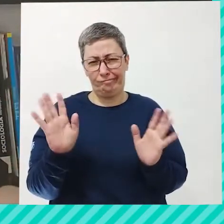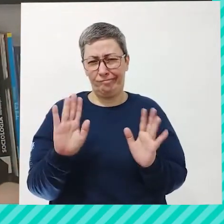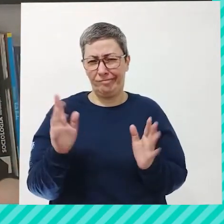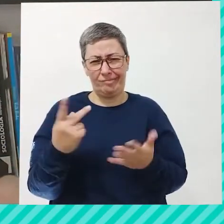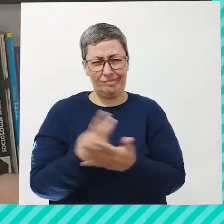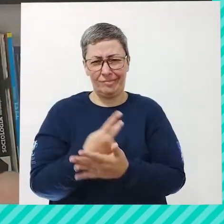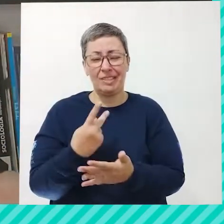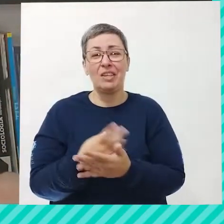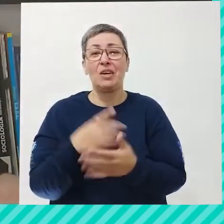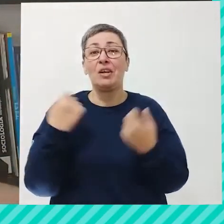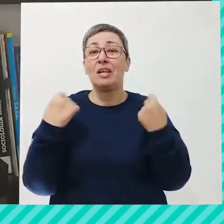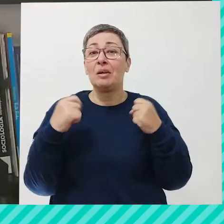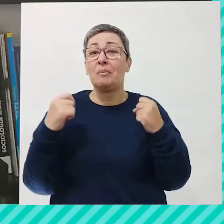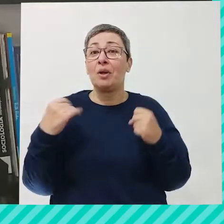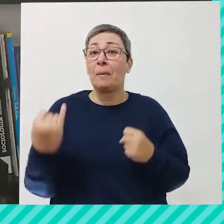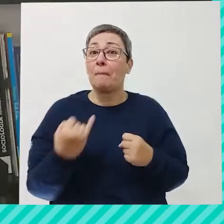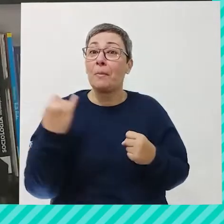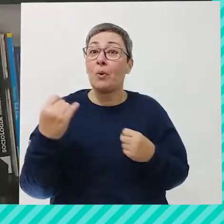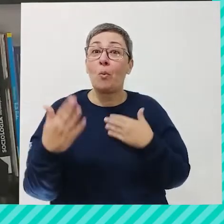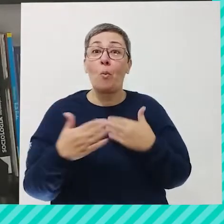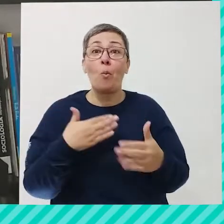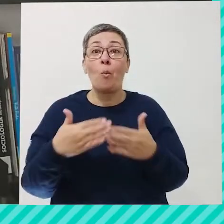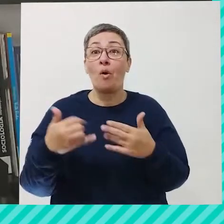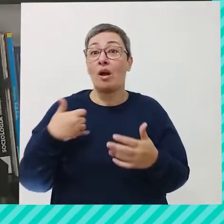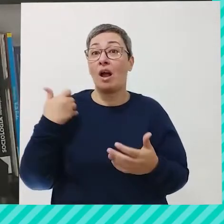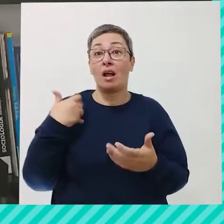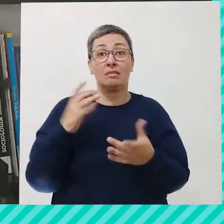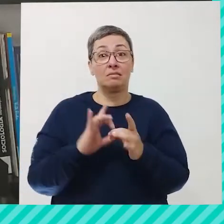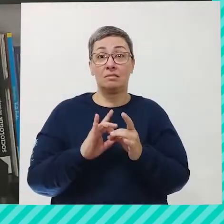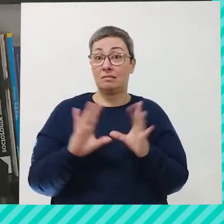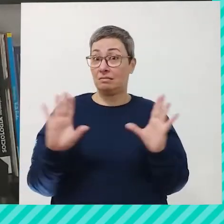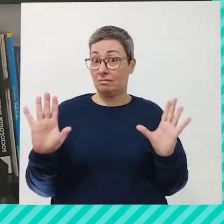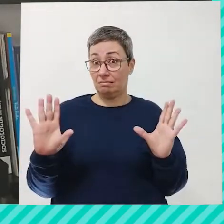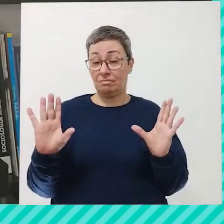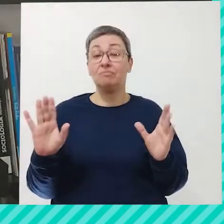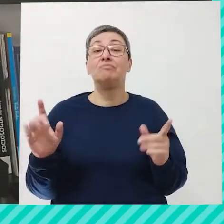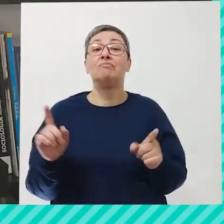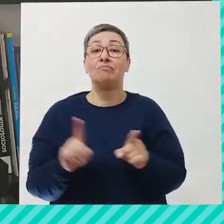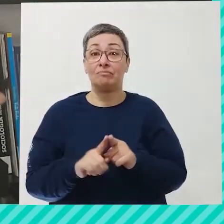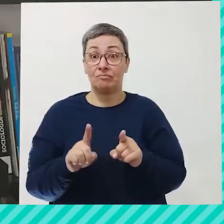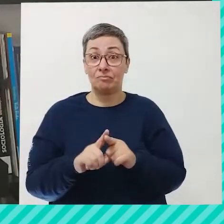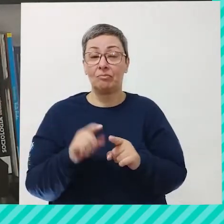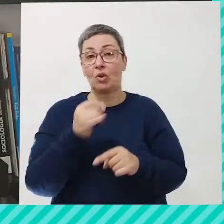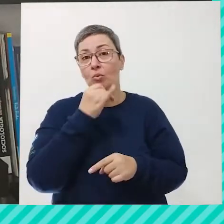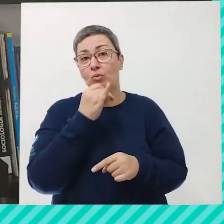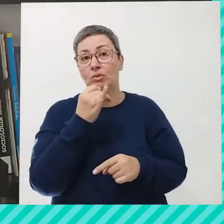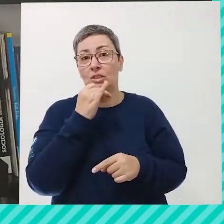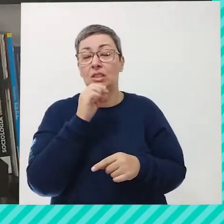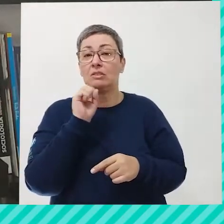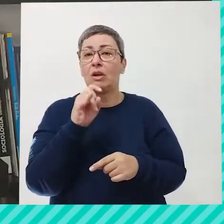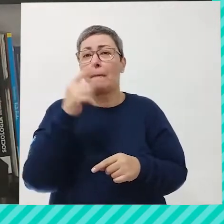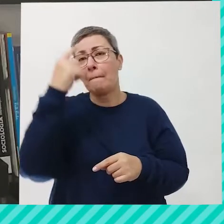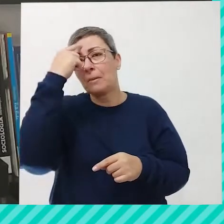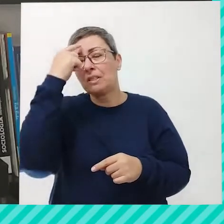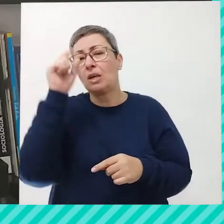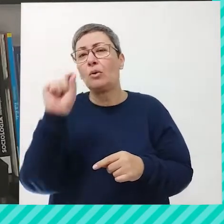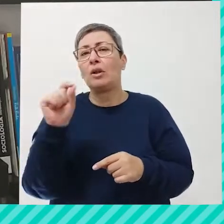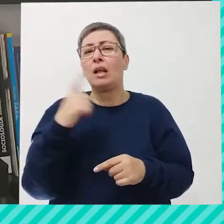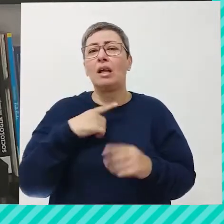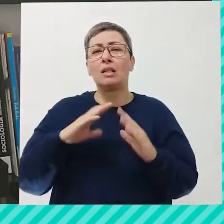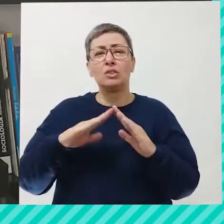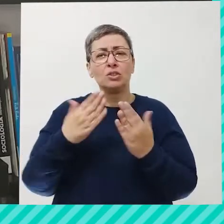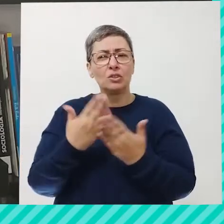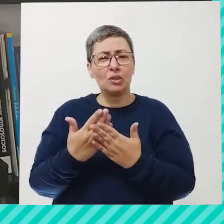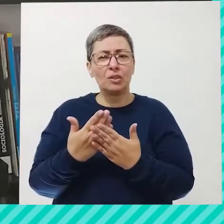atividade física, ela acaba sendo importante pra qualquer idade, tá bom? Por exemplo, se a gente vai pensar em quantas vezes lá na